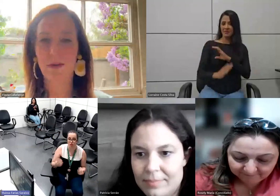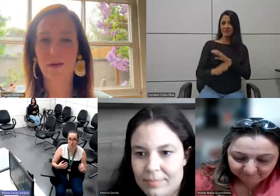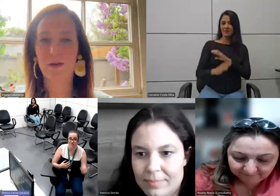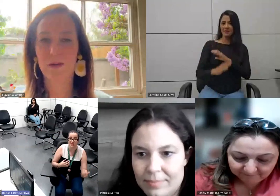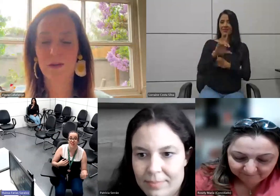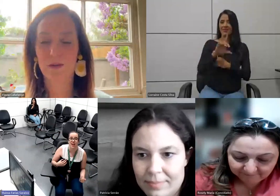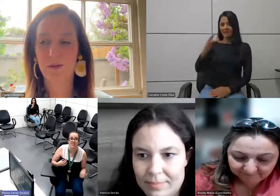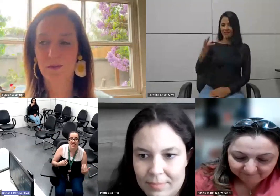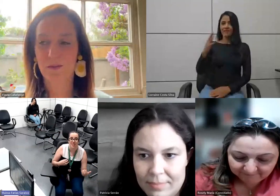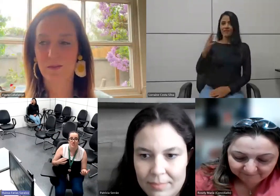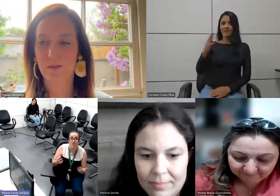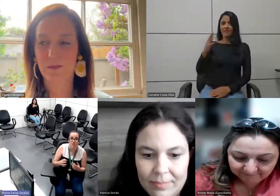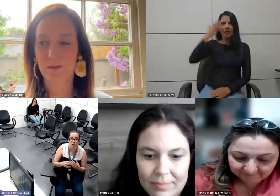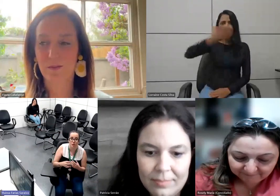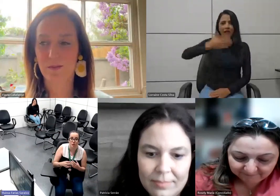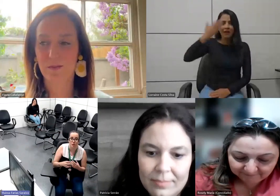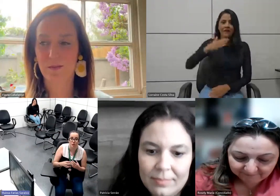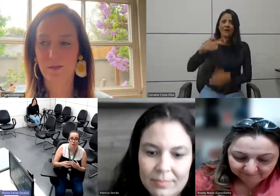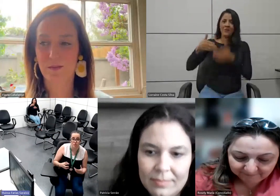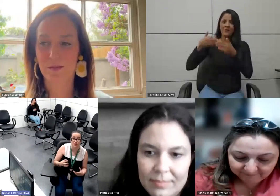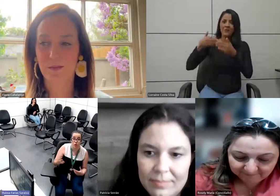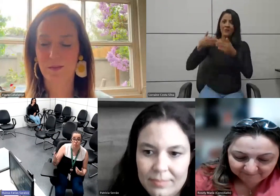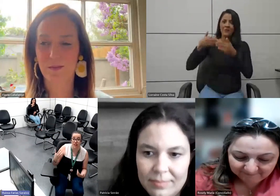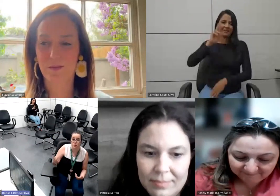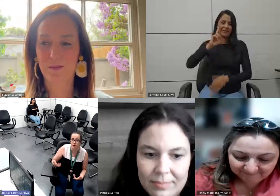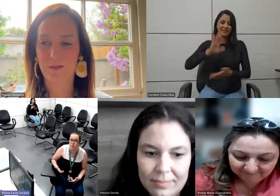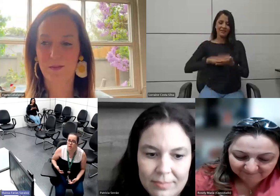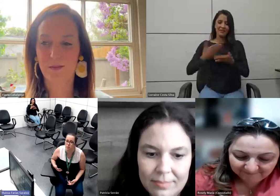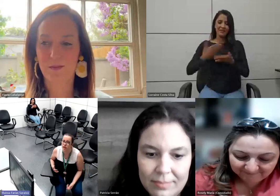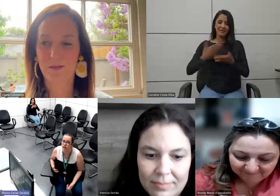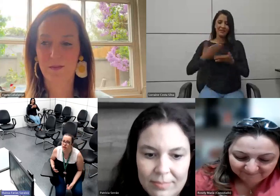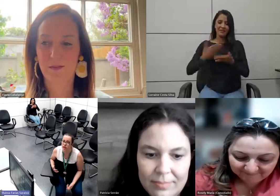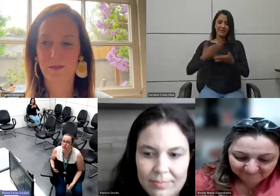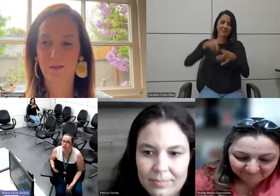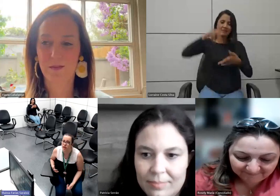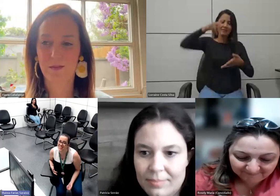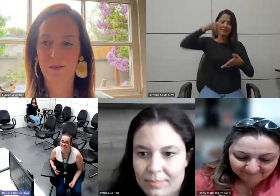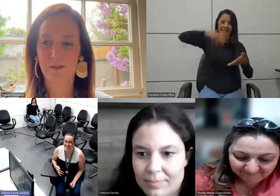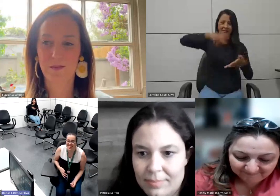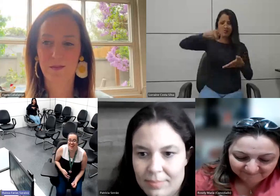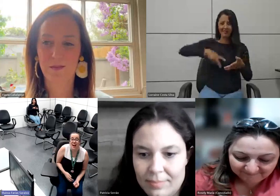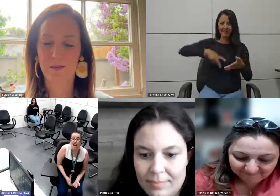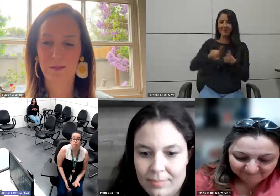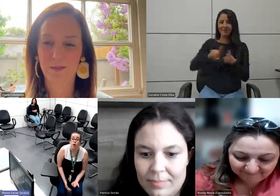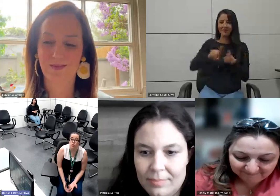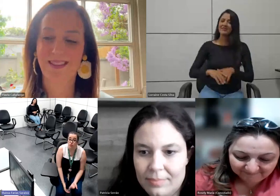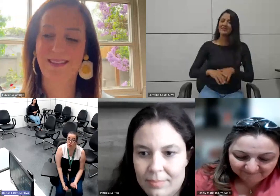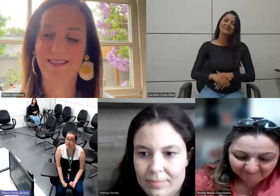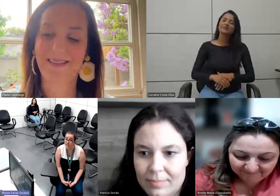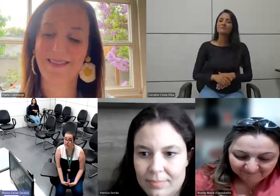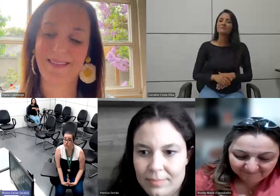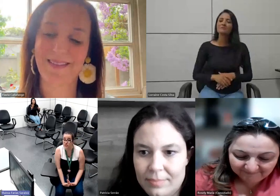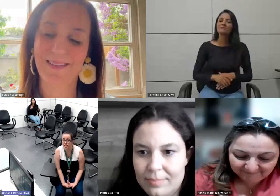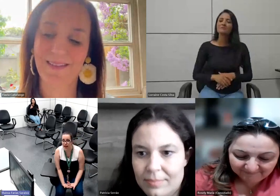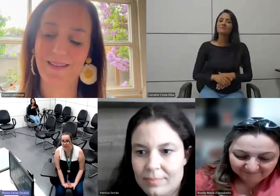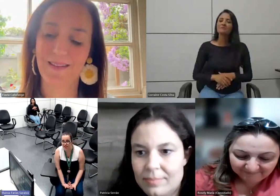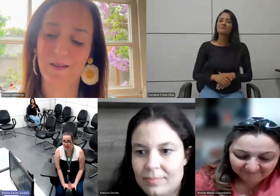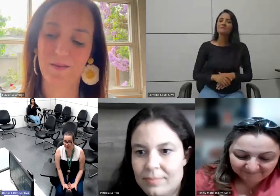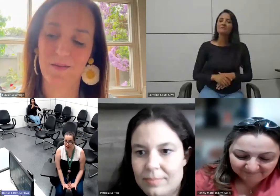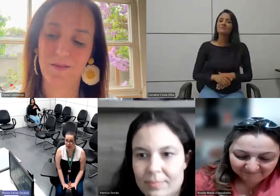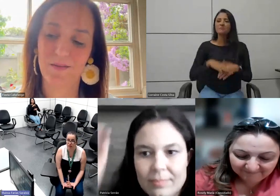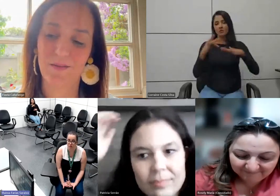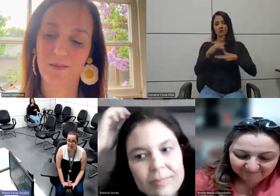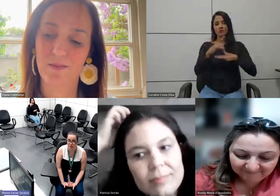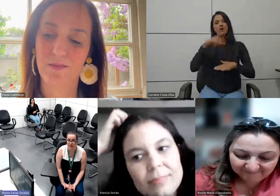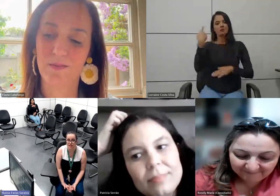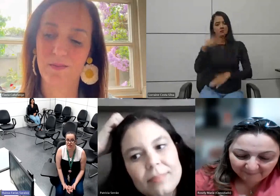de longe então vou precisar da Neide não só para traduzir em Libras como para ler para mim também é bom eu fico nas redes sociais